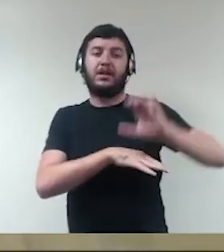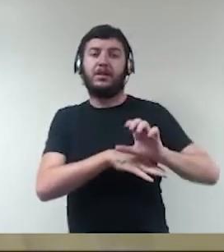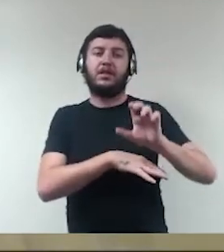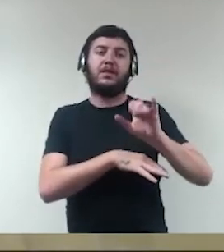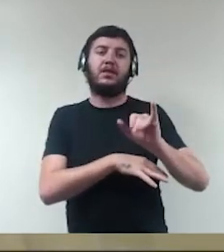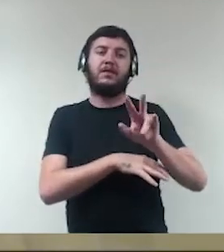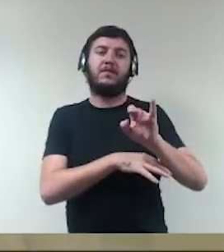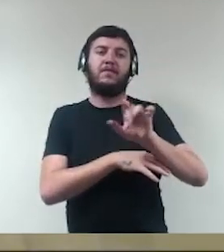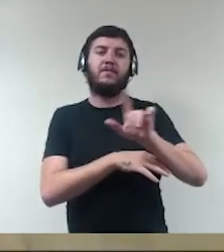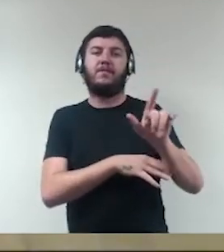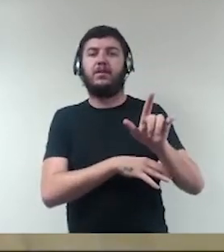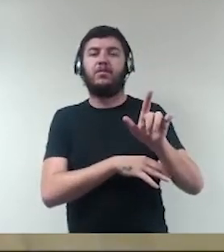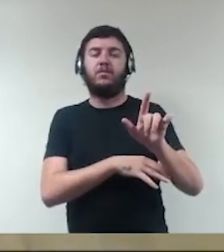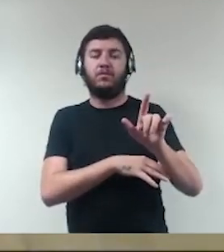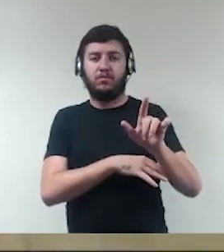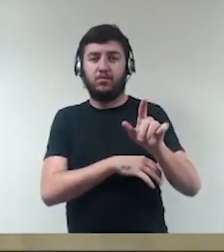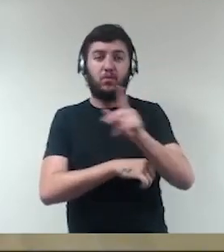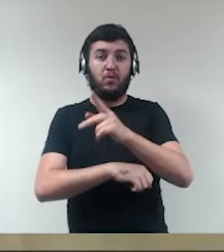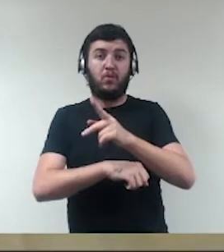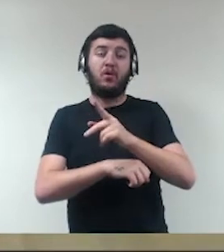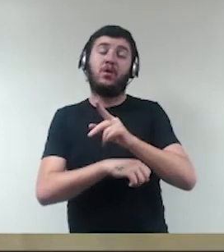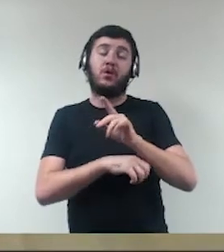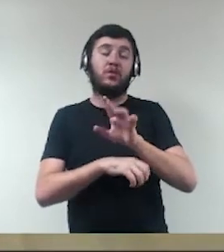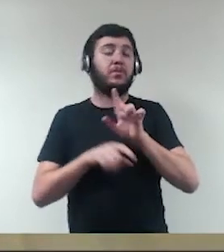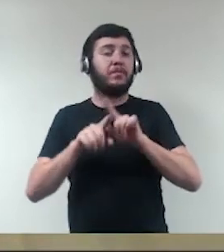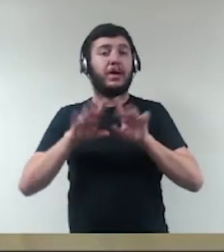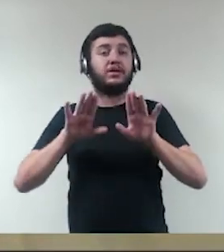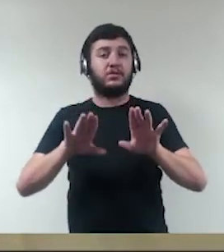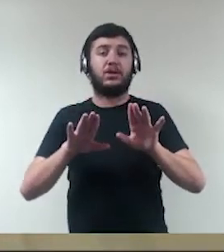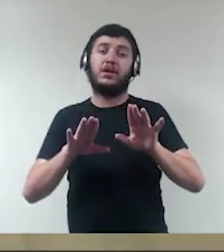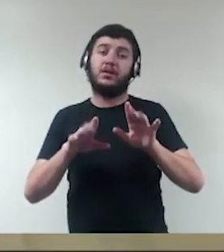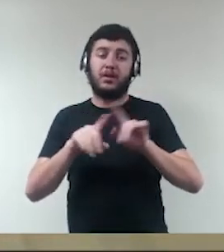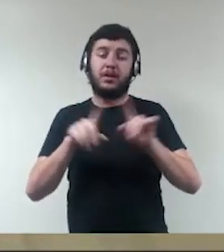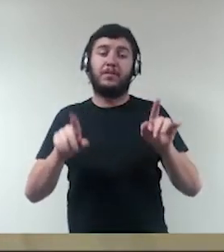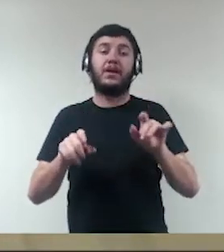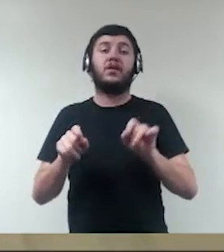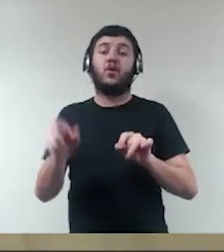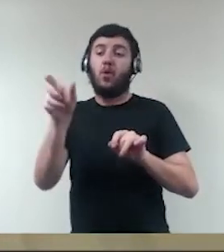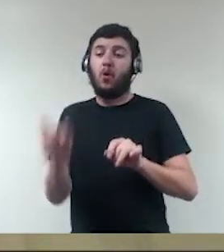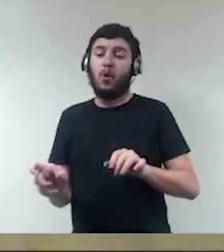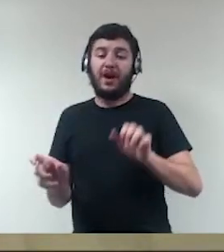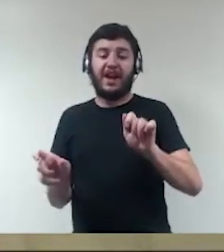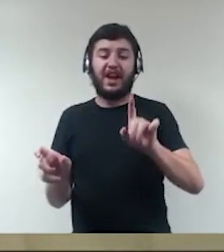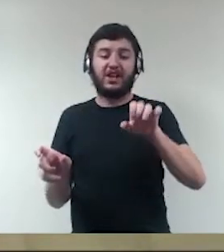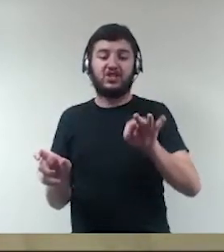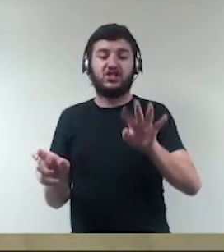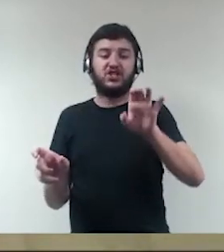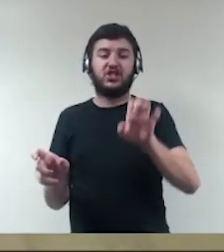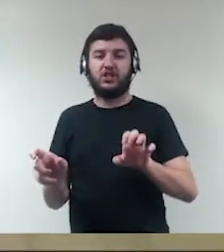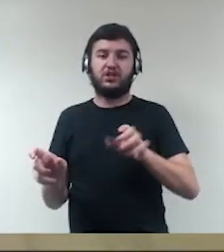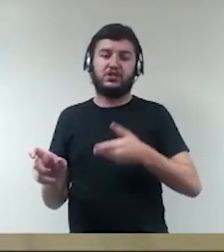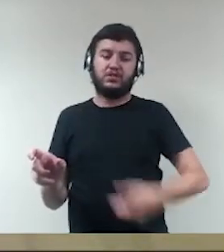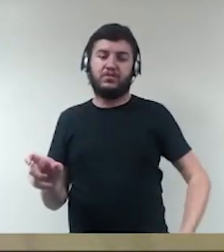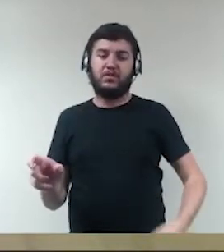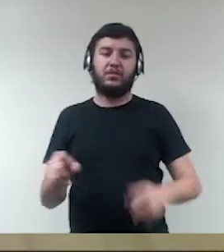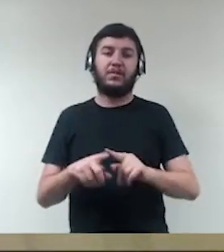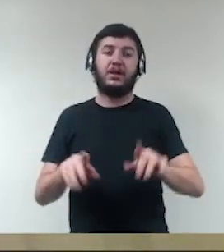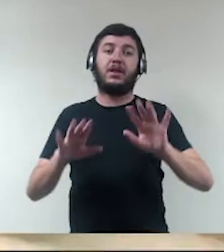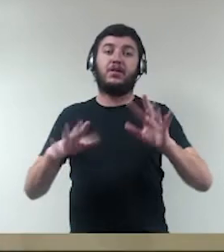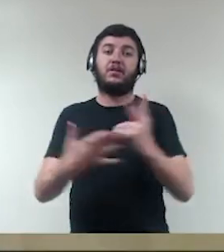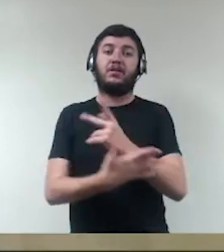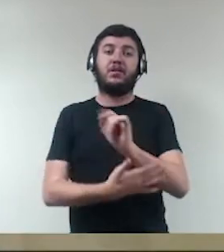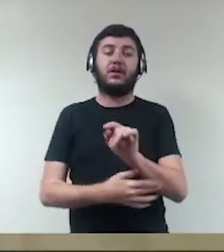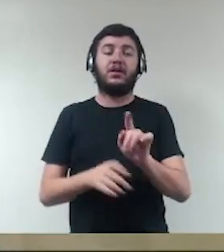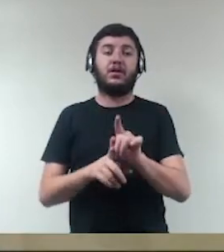público. Então, não há alterações em relação ao artigo 37 de parágrafo 6º da